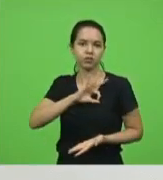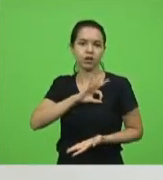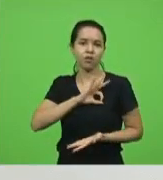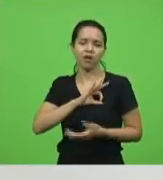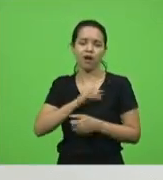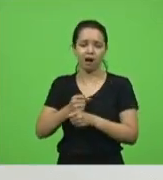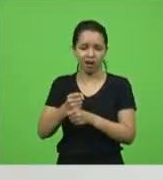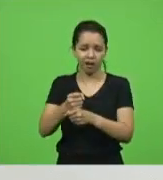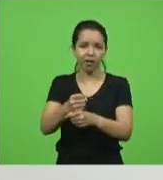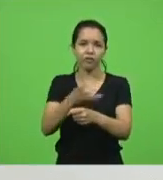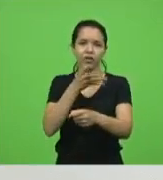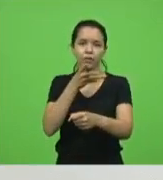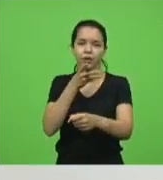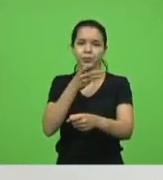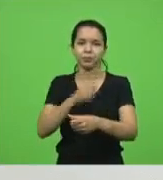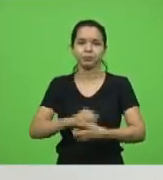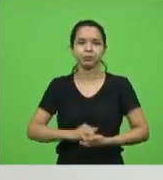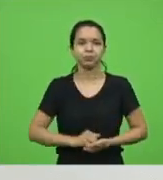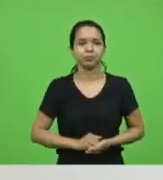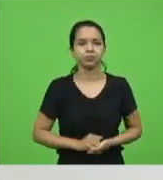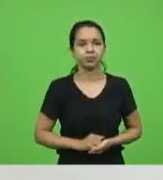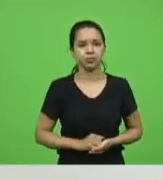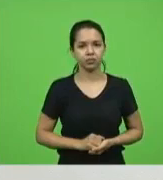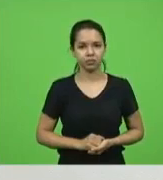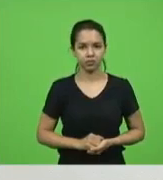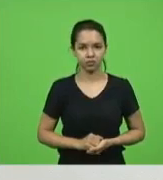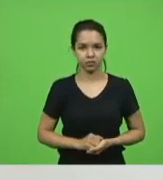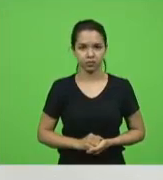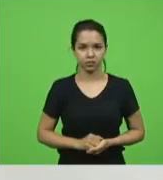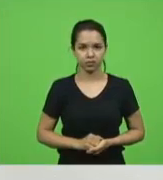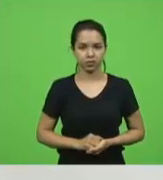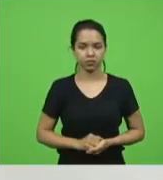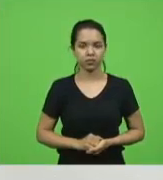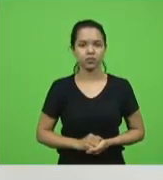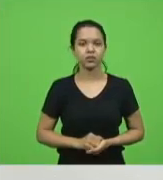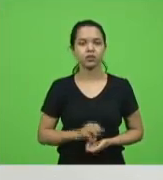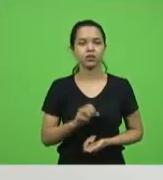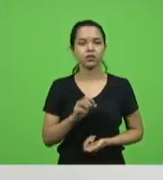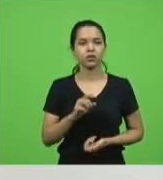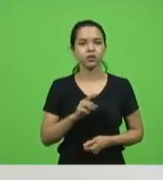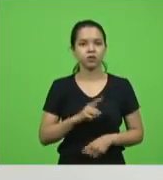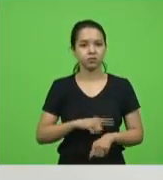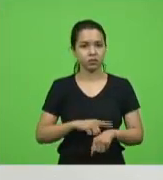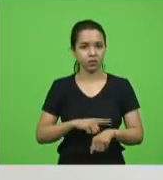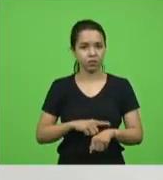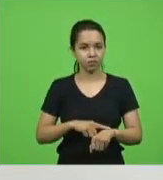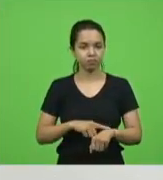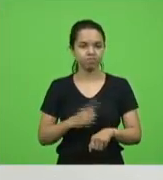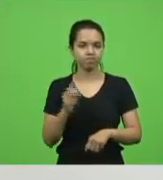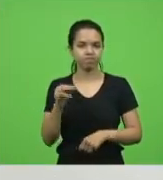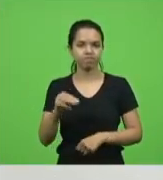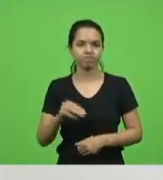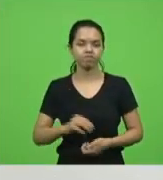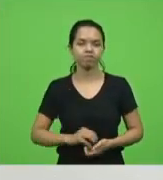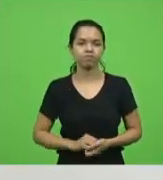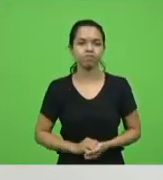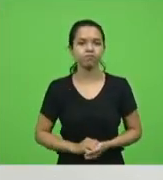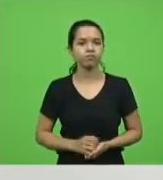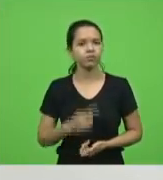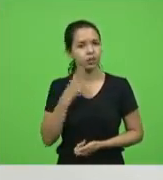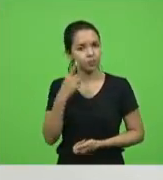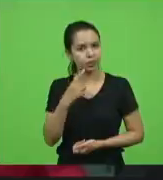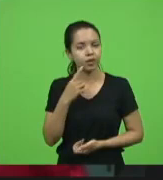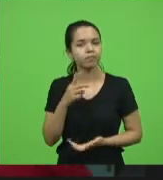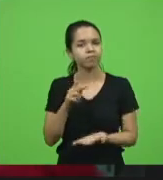Deputado Alba, desculpa o tempo. Se me concede um minuto. Deputado, já passou da